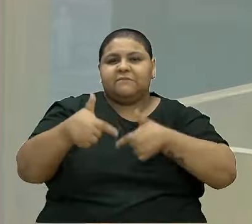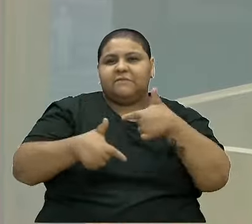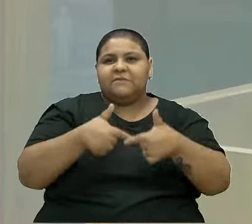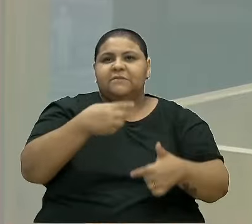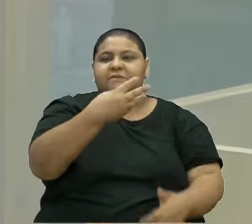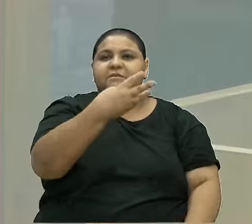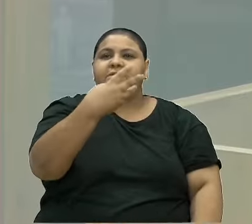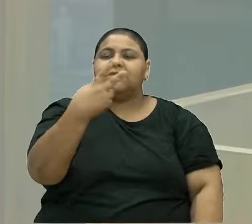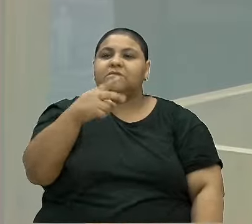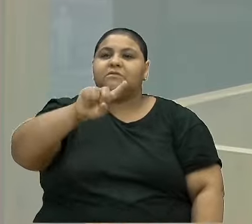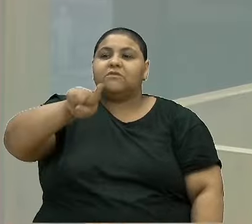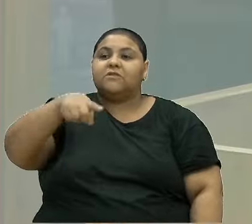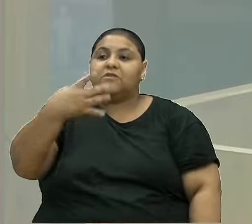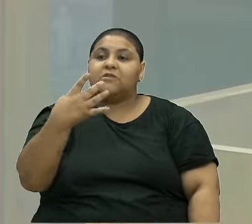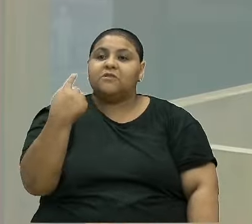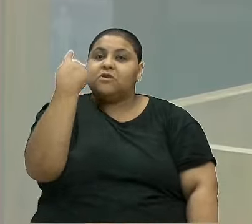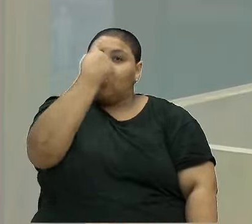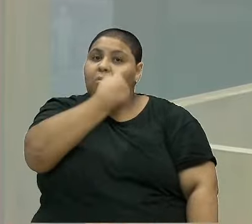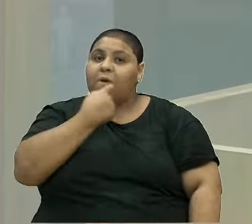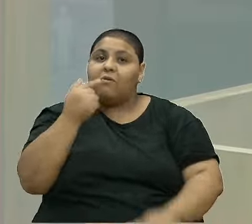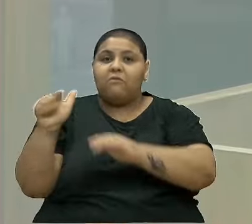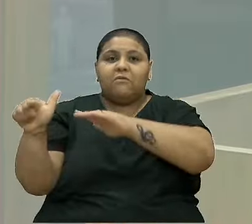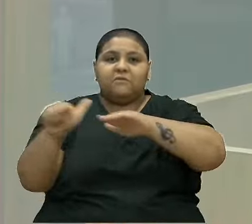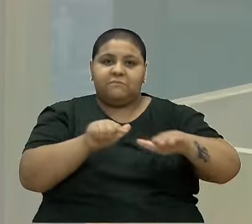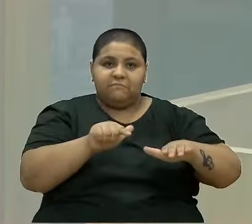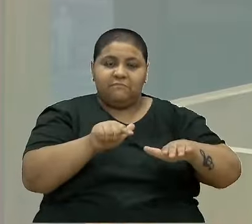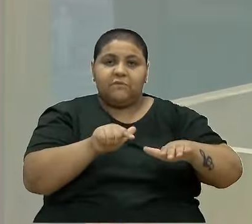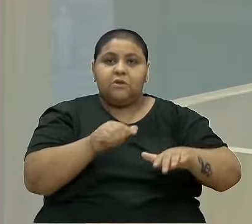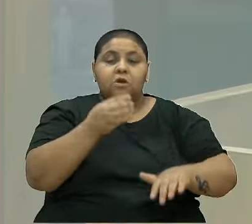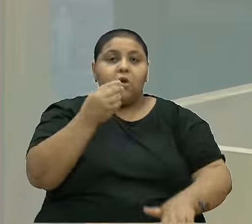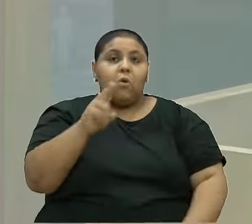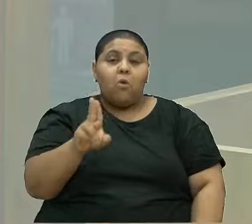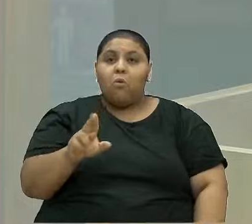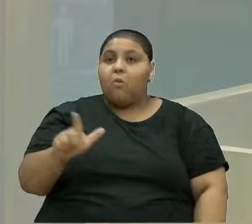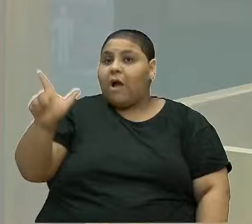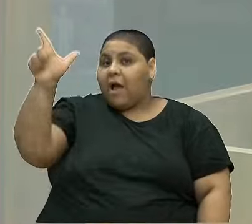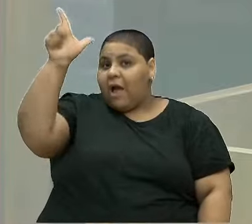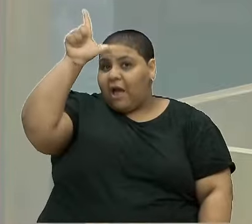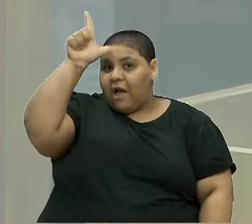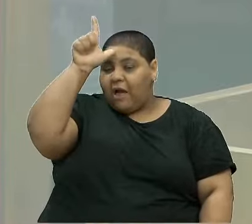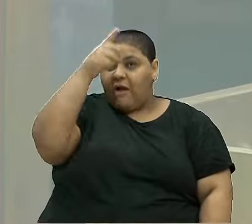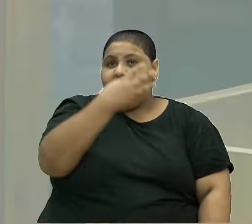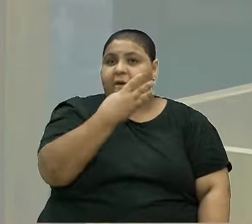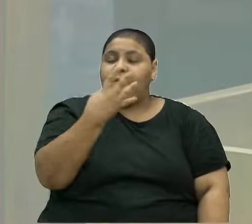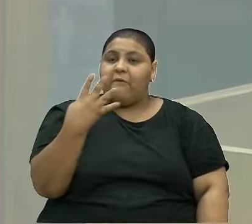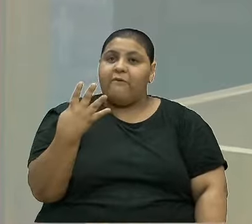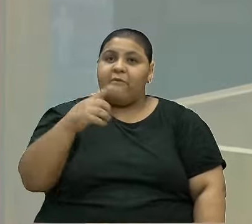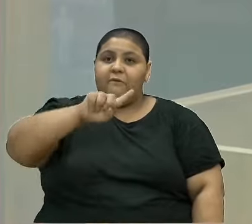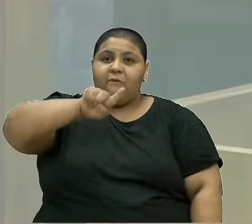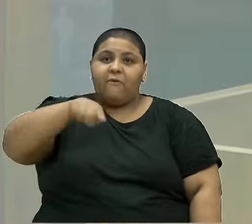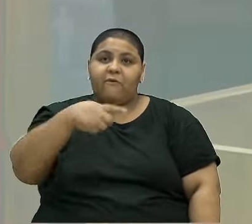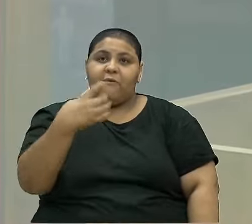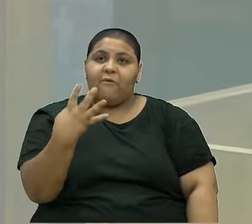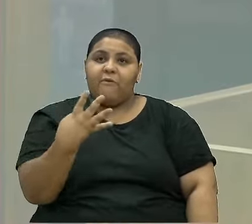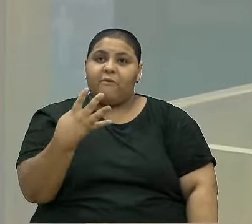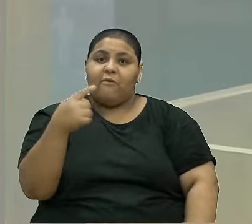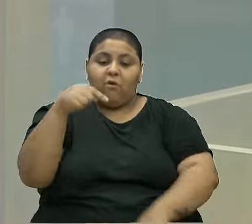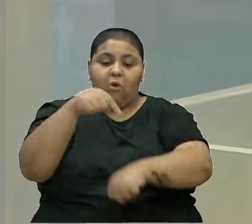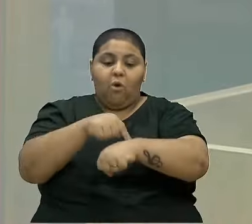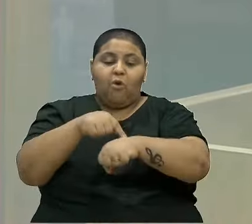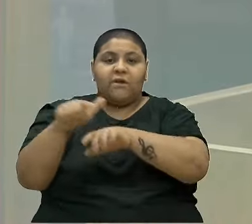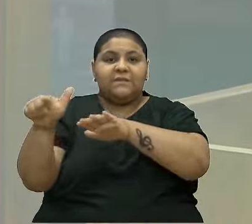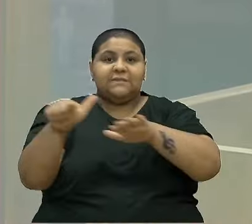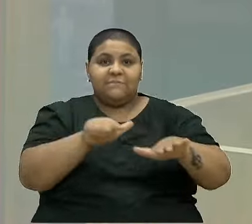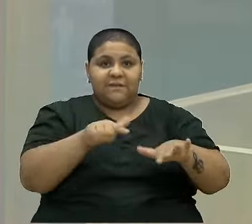,4 horas semanais. Ou a Alemanha, 34,4 horas semanais.